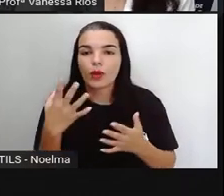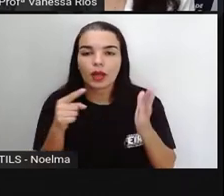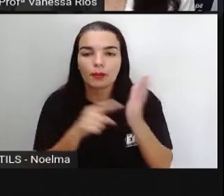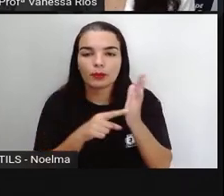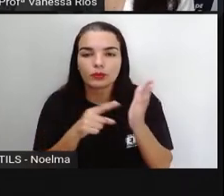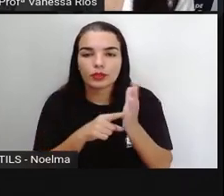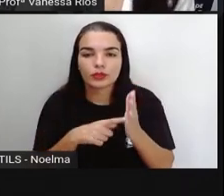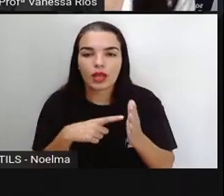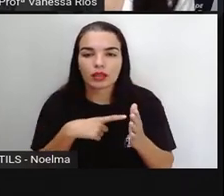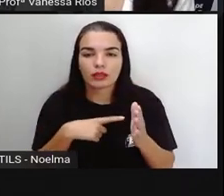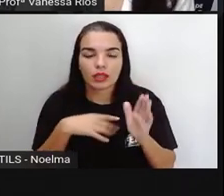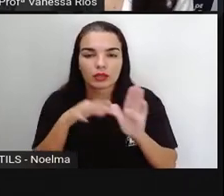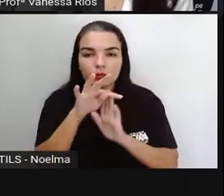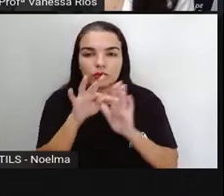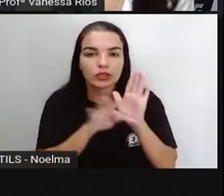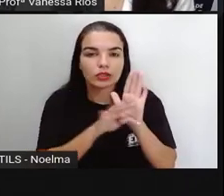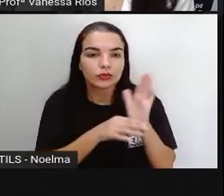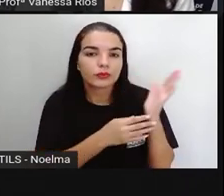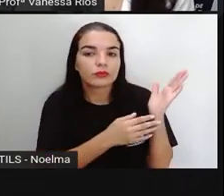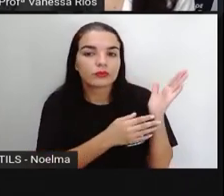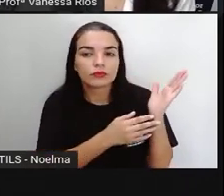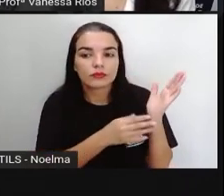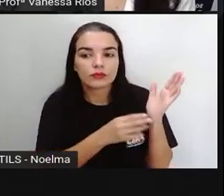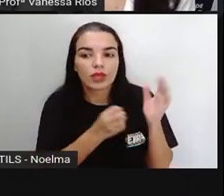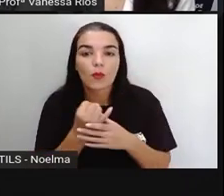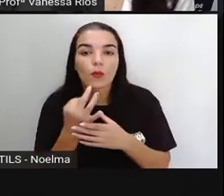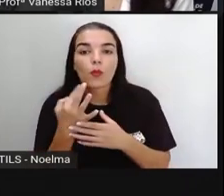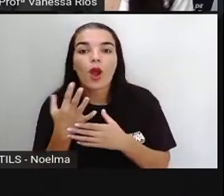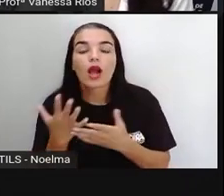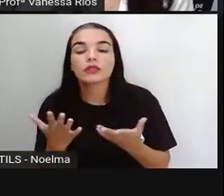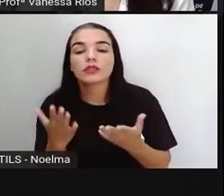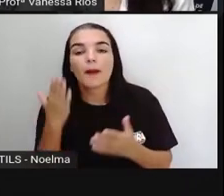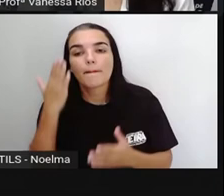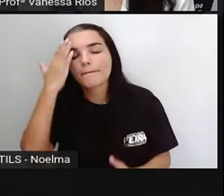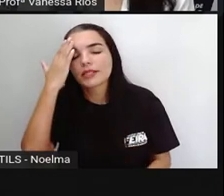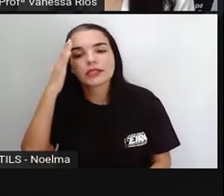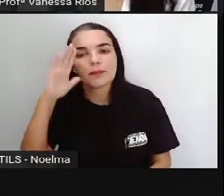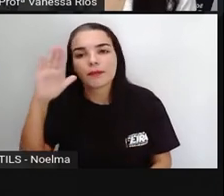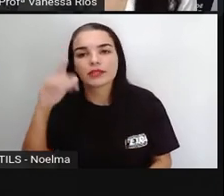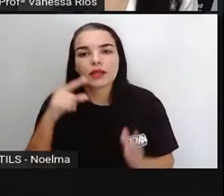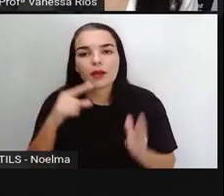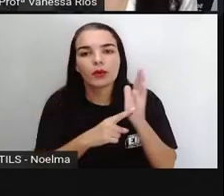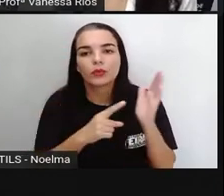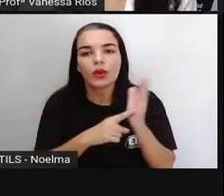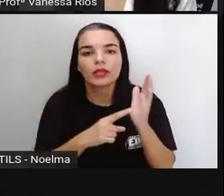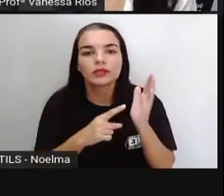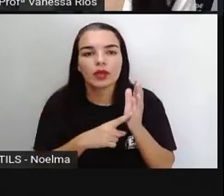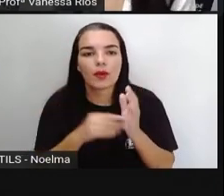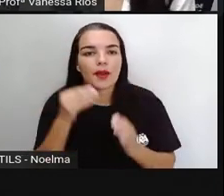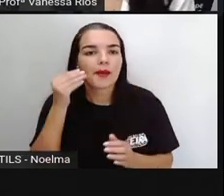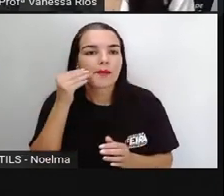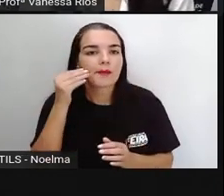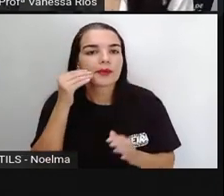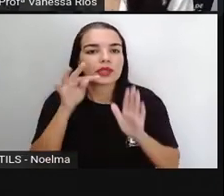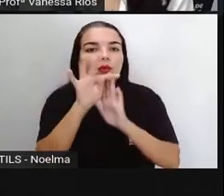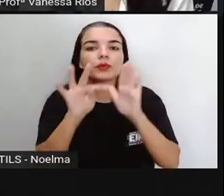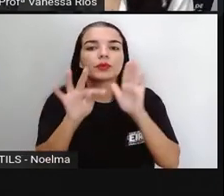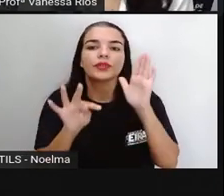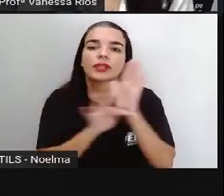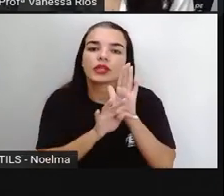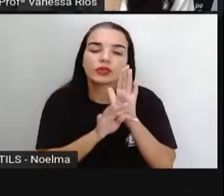texto? Então percebam aí quais são as principais pontuações que aparecem nos textos